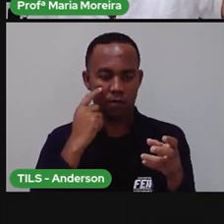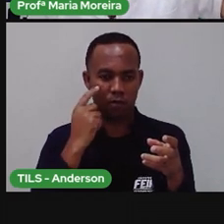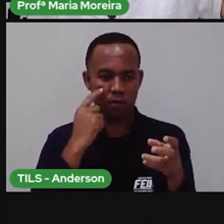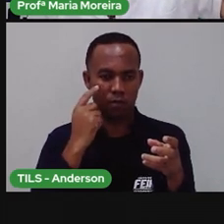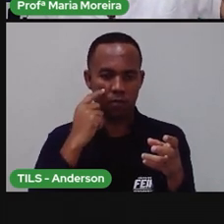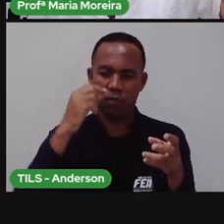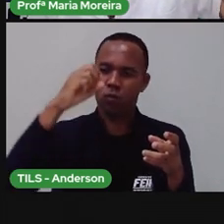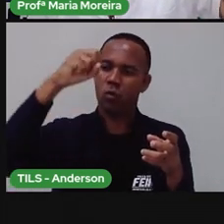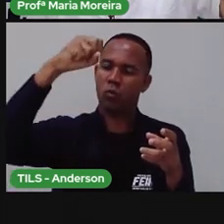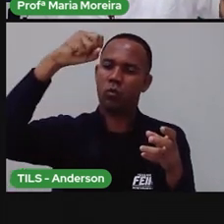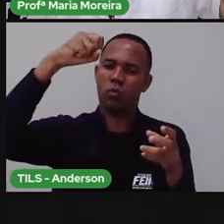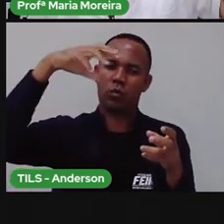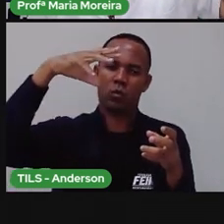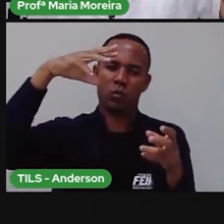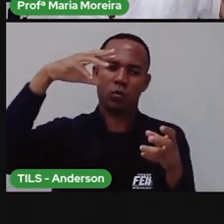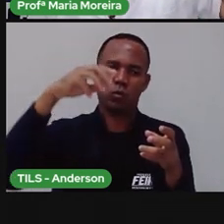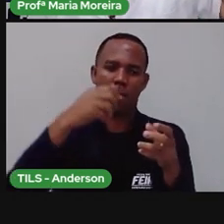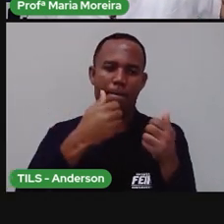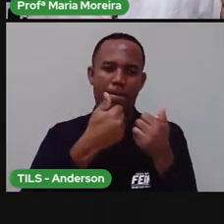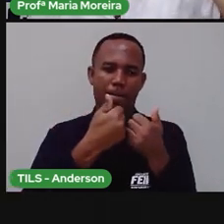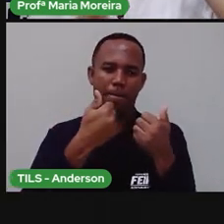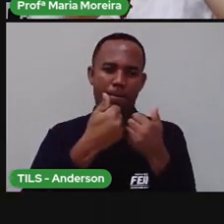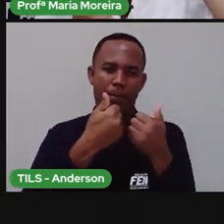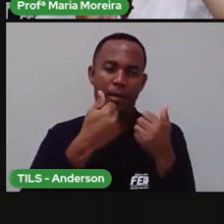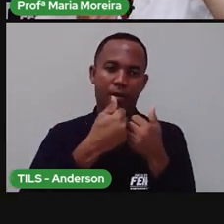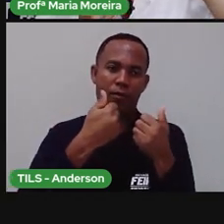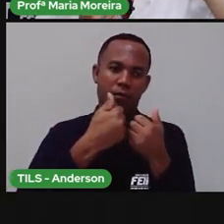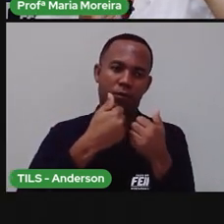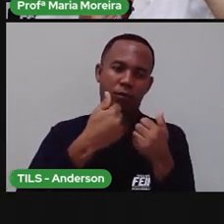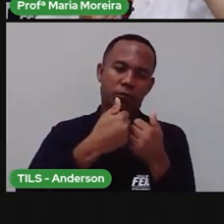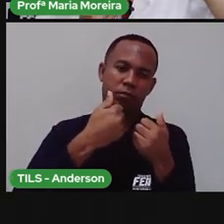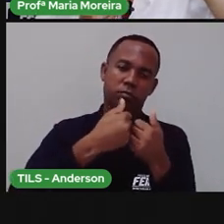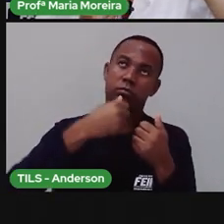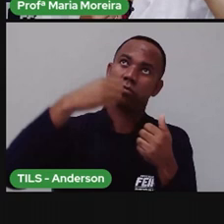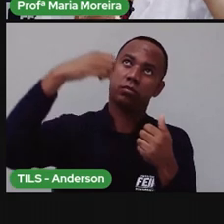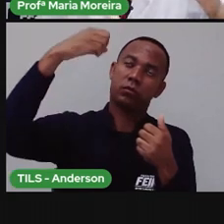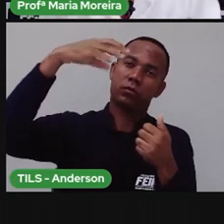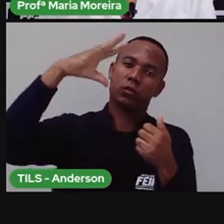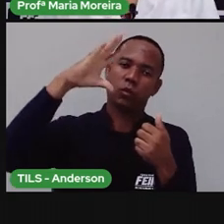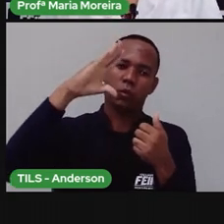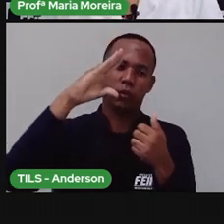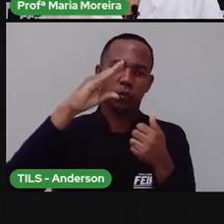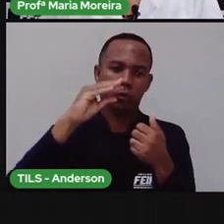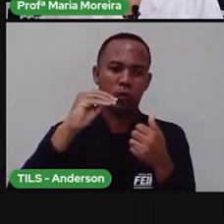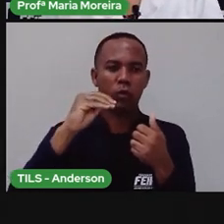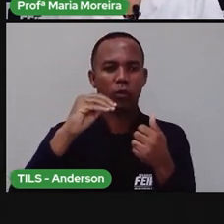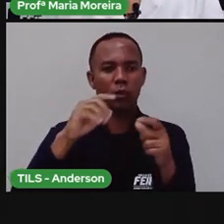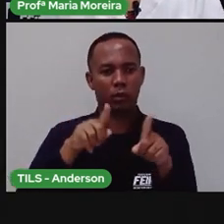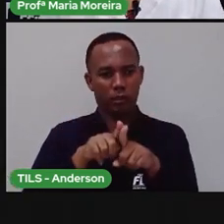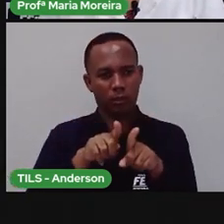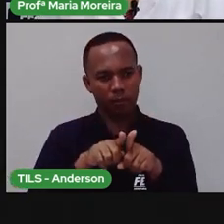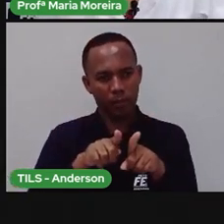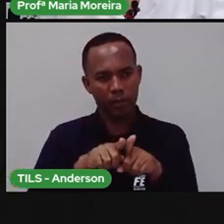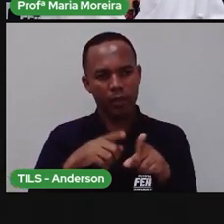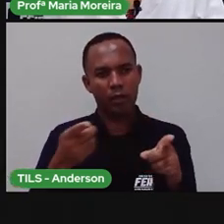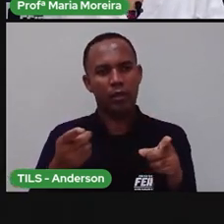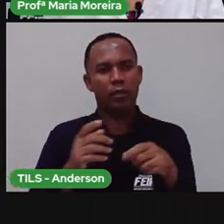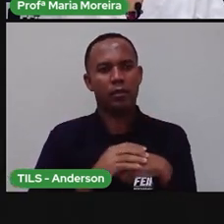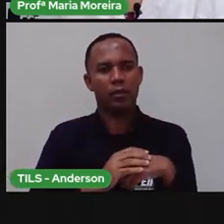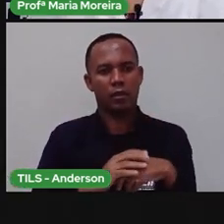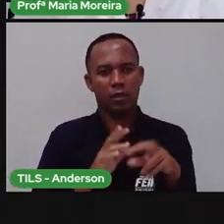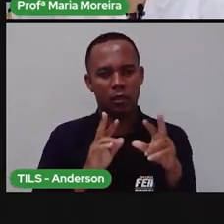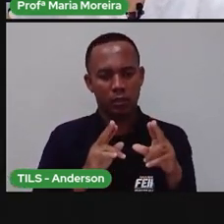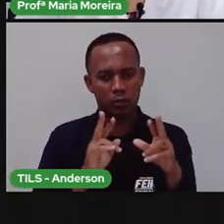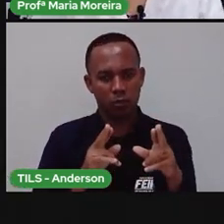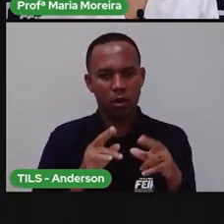ficar iluminado, se ele estiver, o que é próximo à lâmpada. E o outro lado, ele vai ficar um pouco mais escuro. É isso que acontece com a Terra. É como se o sol,